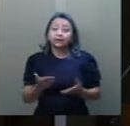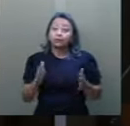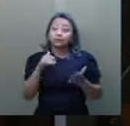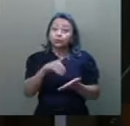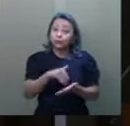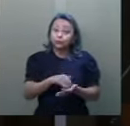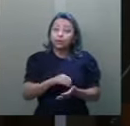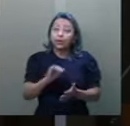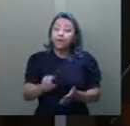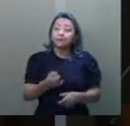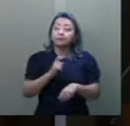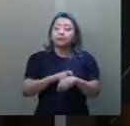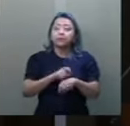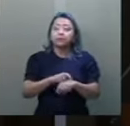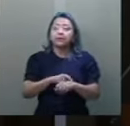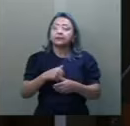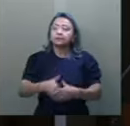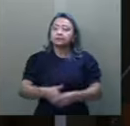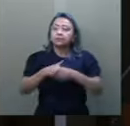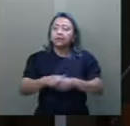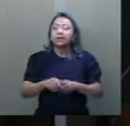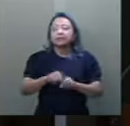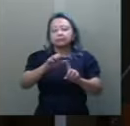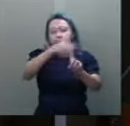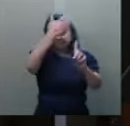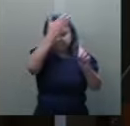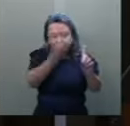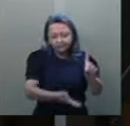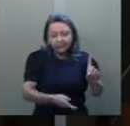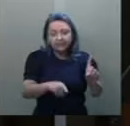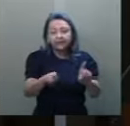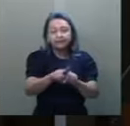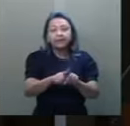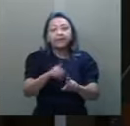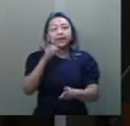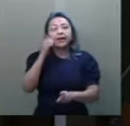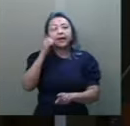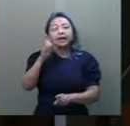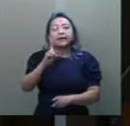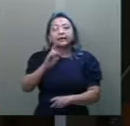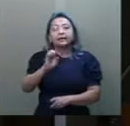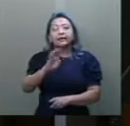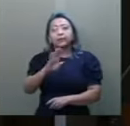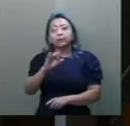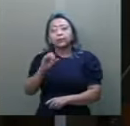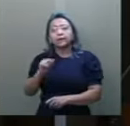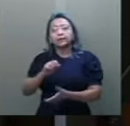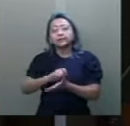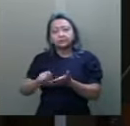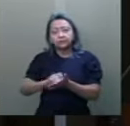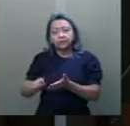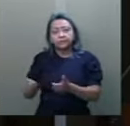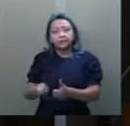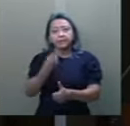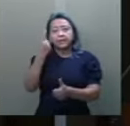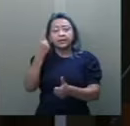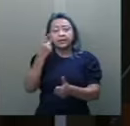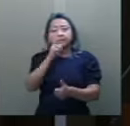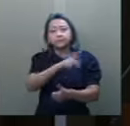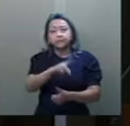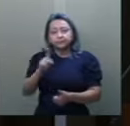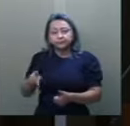fim, aproveito a oportunidade para saudar e prestar homenagem também a Débora Seabra, escritora e primeira